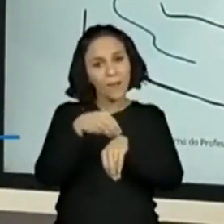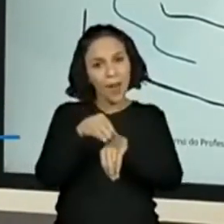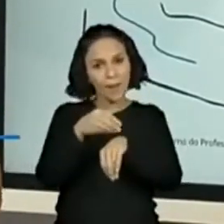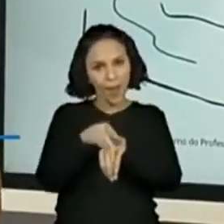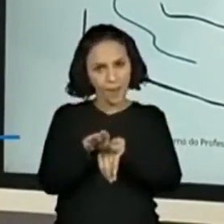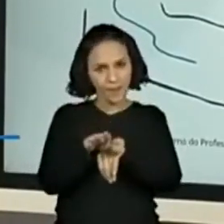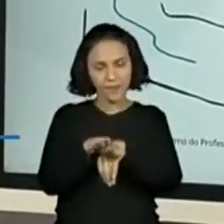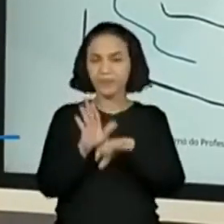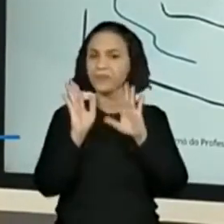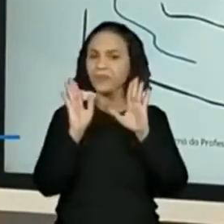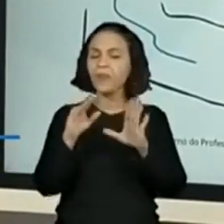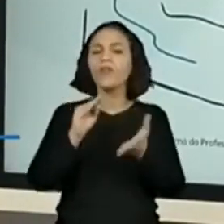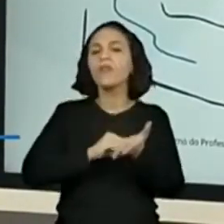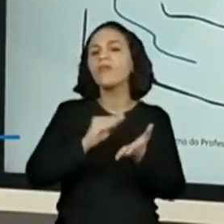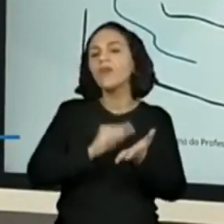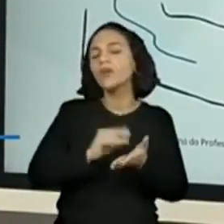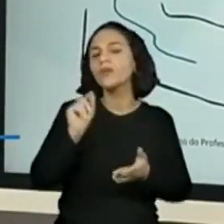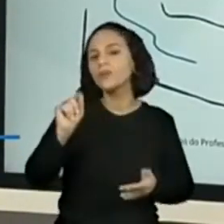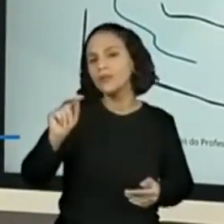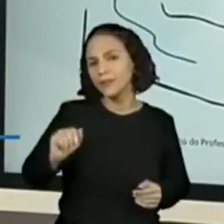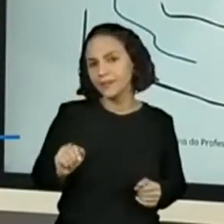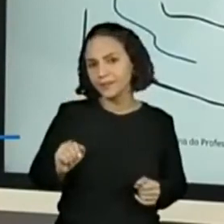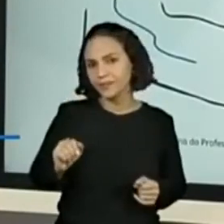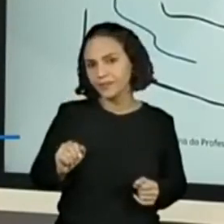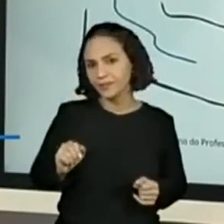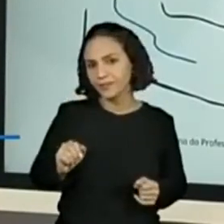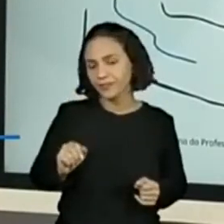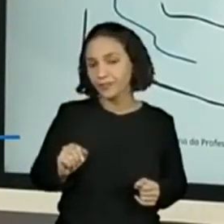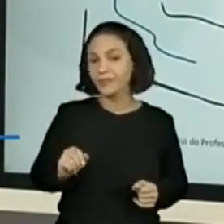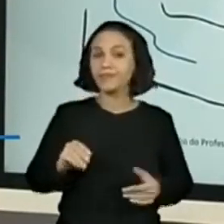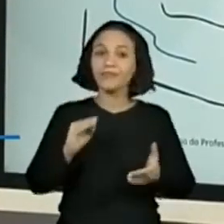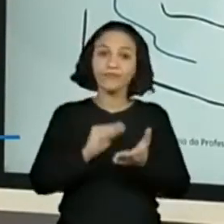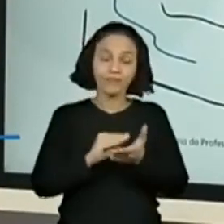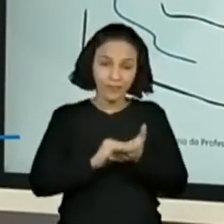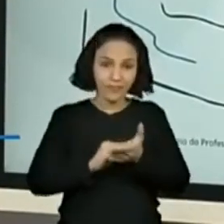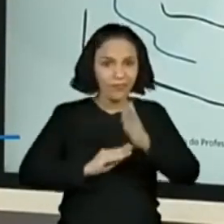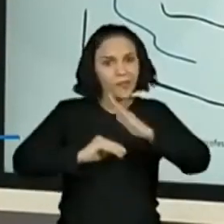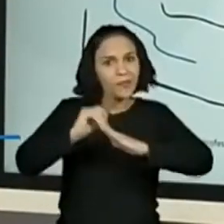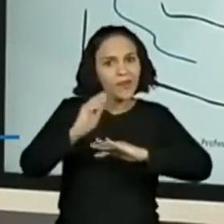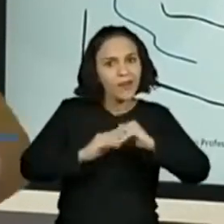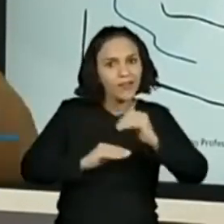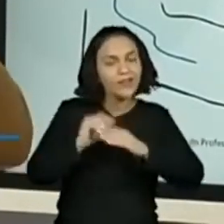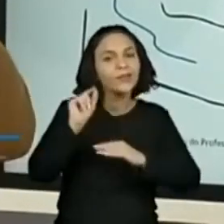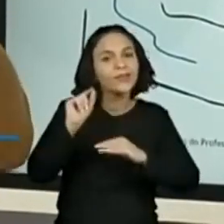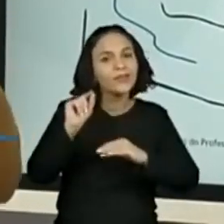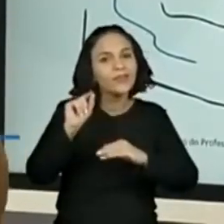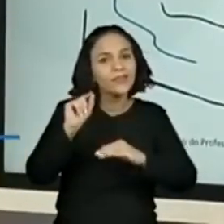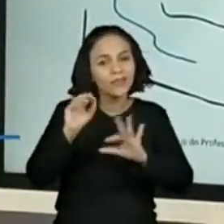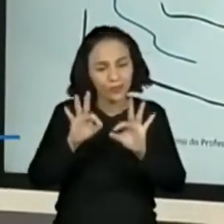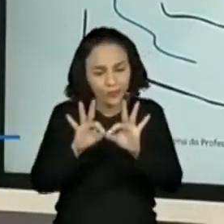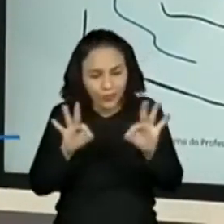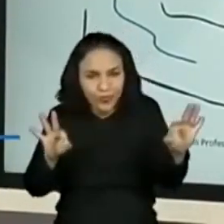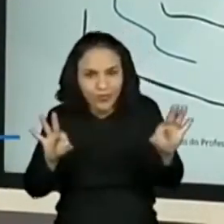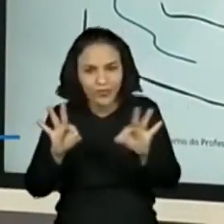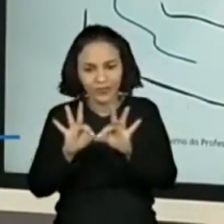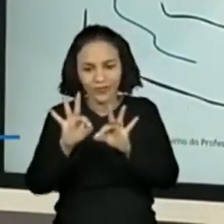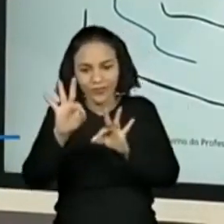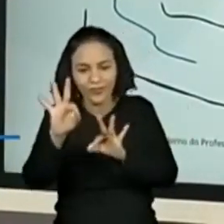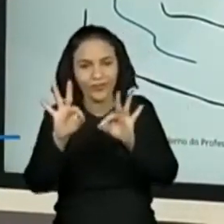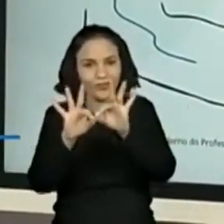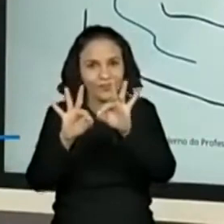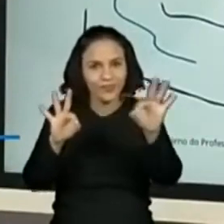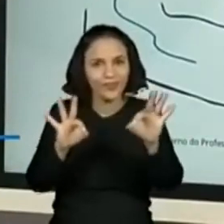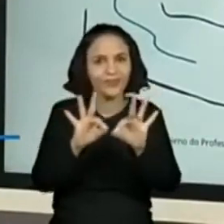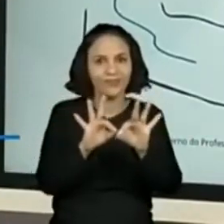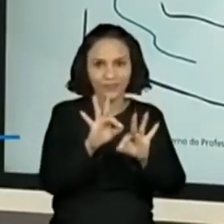Mas o que será que está faltando? Está faltando a gente colocar a mão na massa. Está faltando a gente medir o perímetro